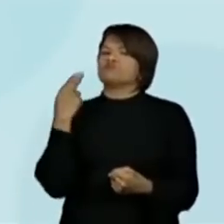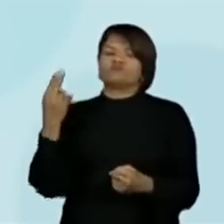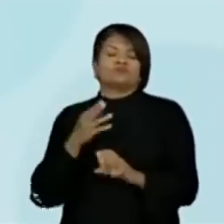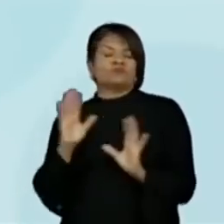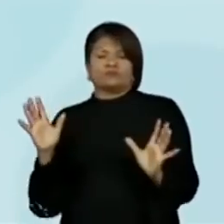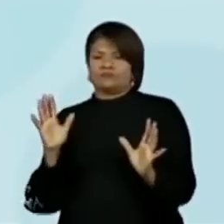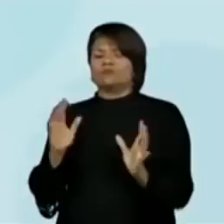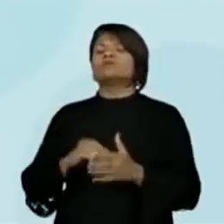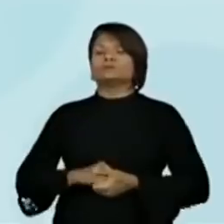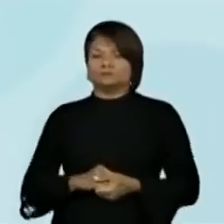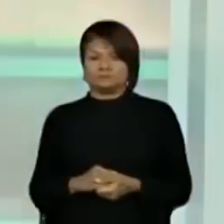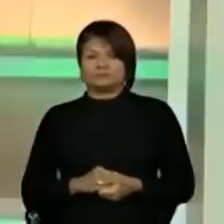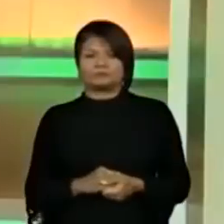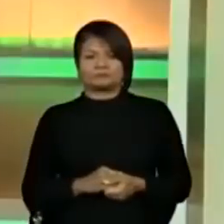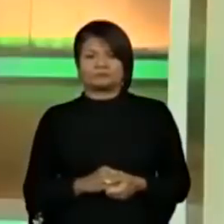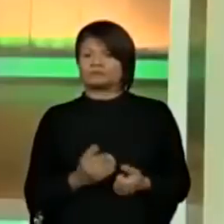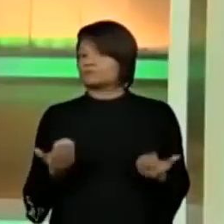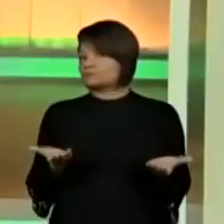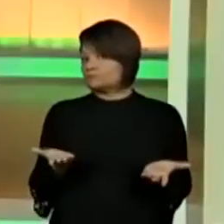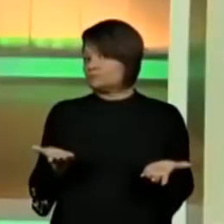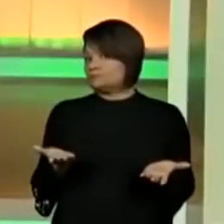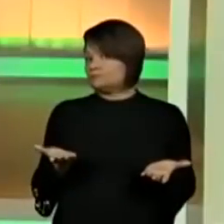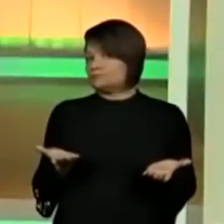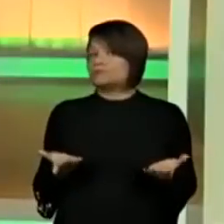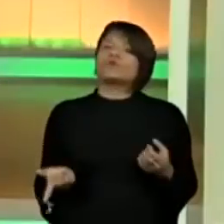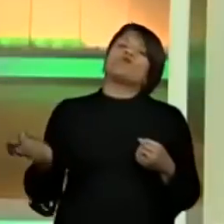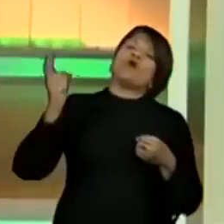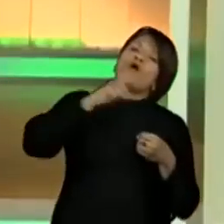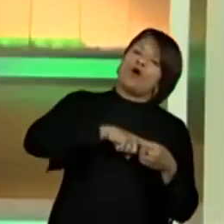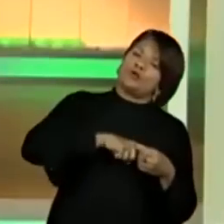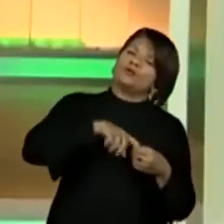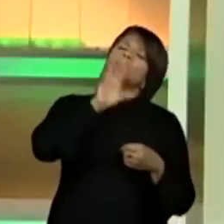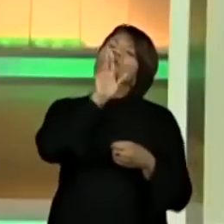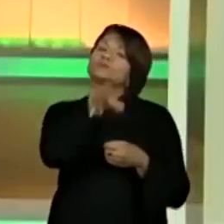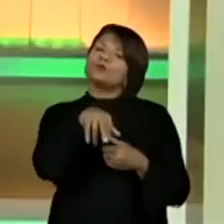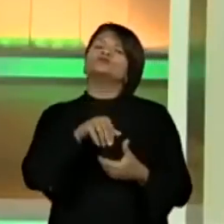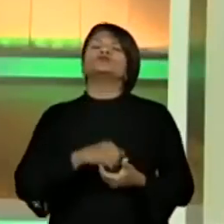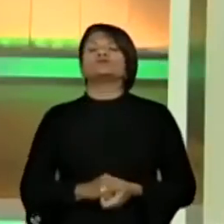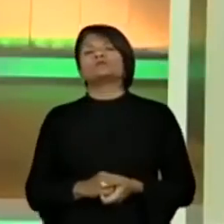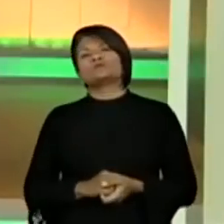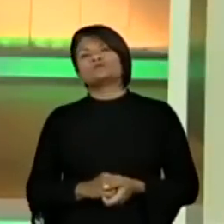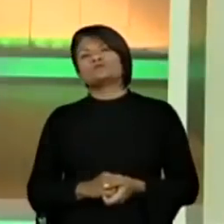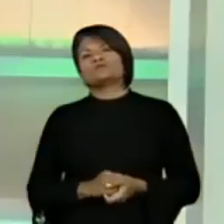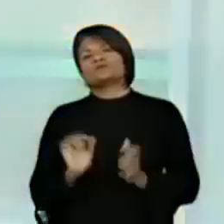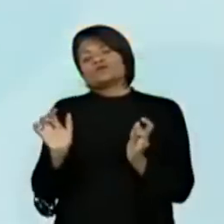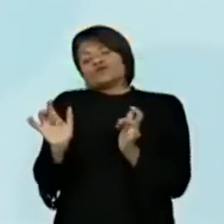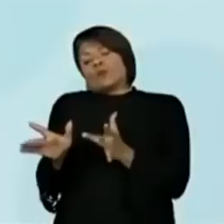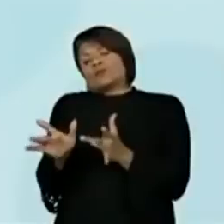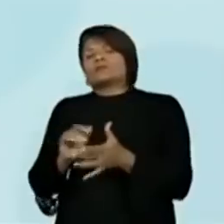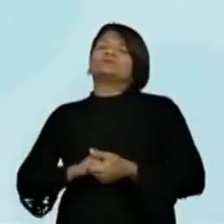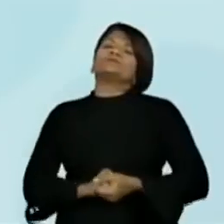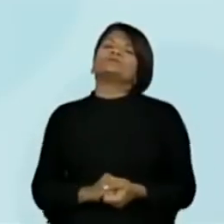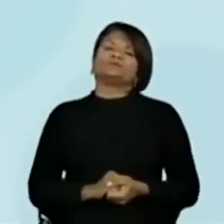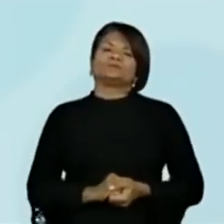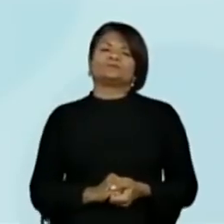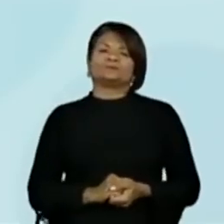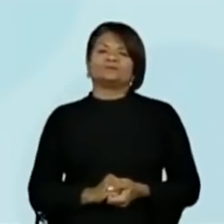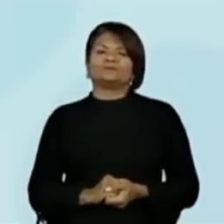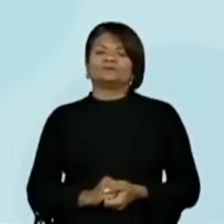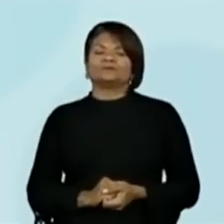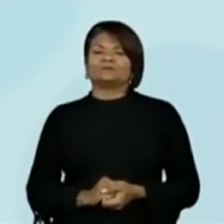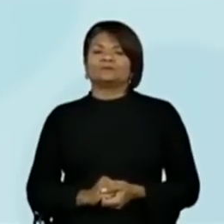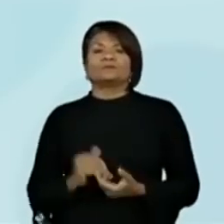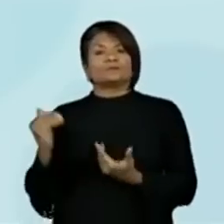descartar. E aí, a gente vai lá e escreve. É o que sobra. É